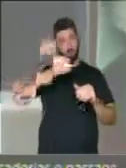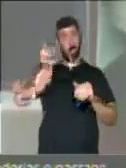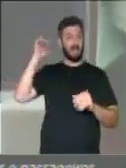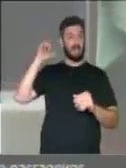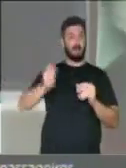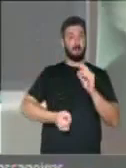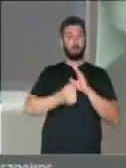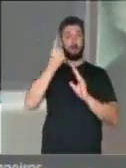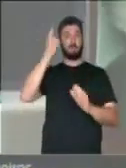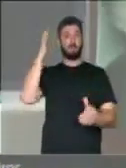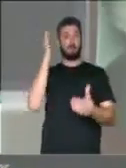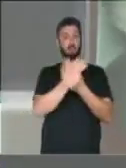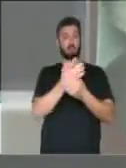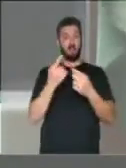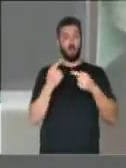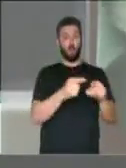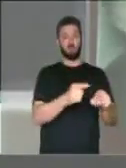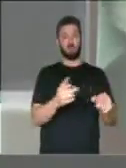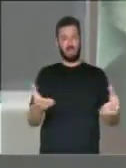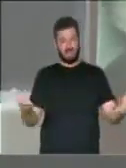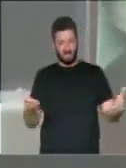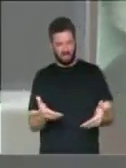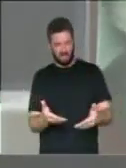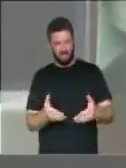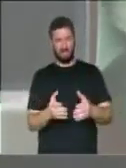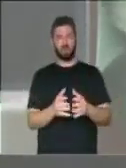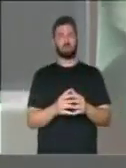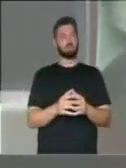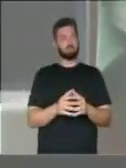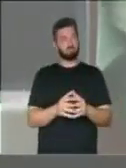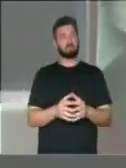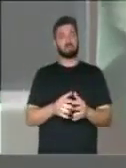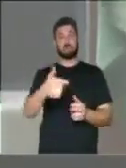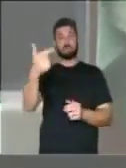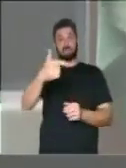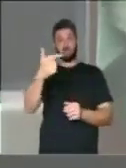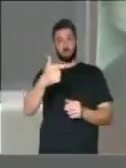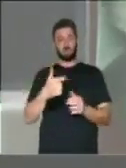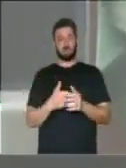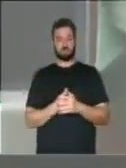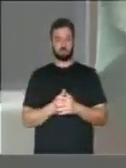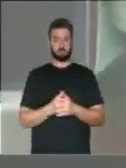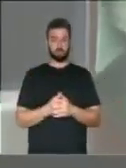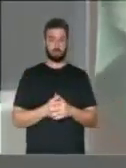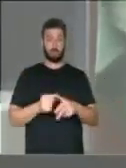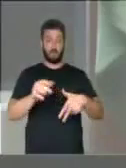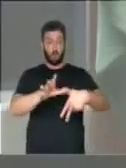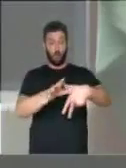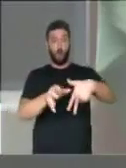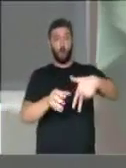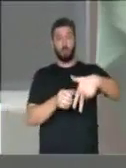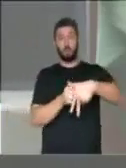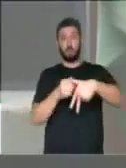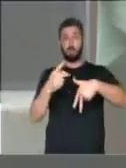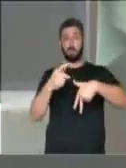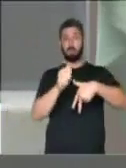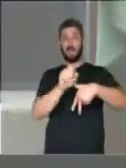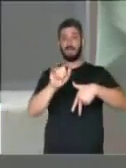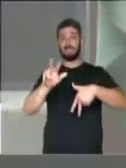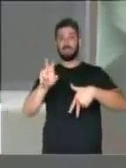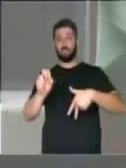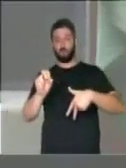denúncia. Agora veio a segunda denúncia. Corrupção passiva,